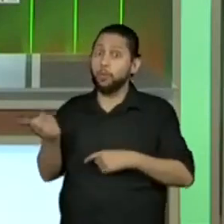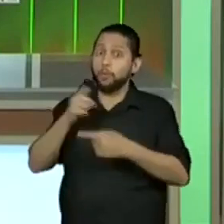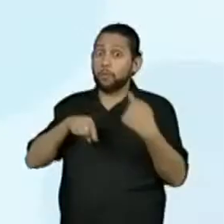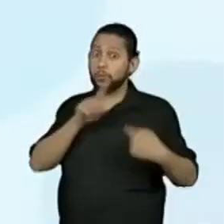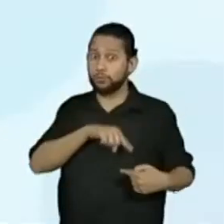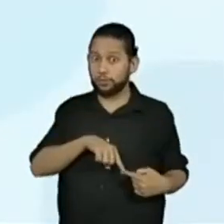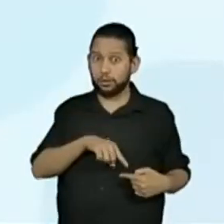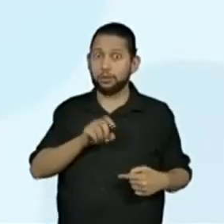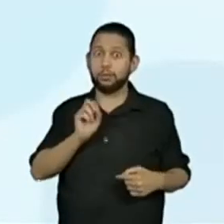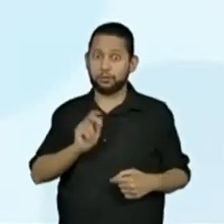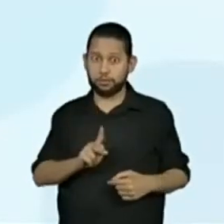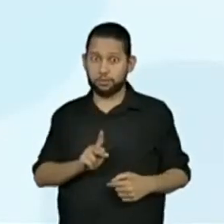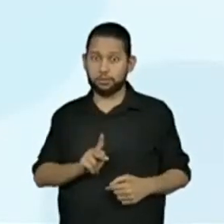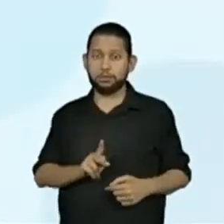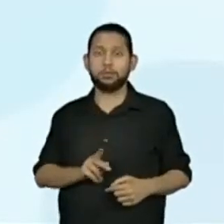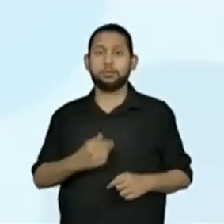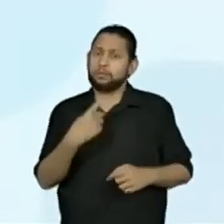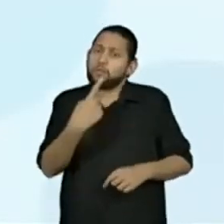resposta antes da aula acabar.